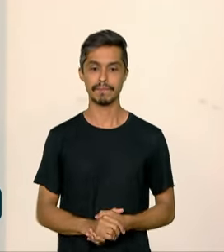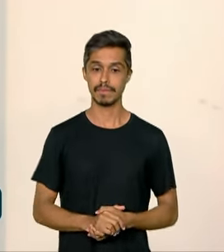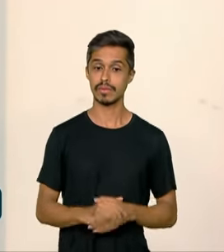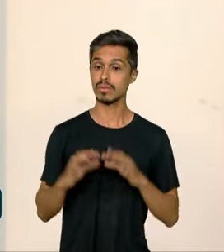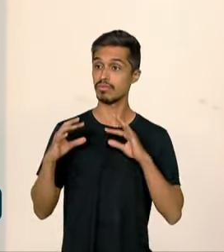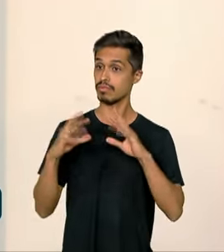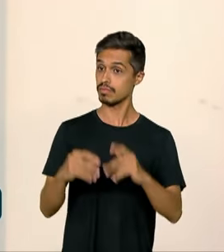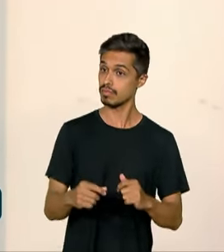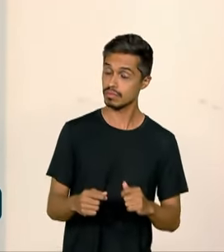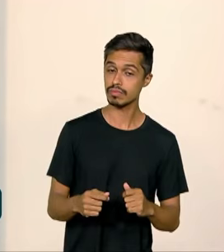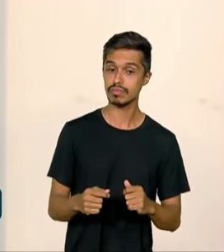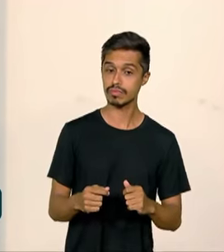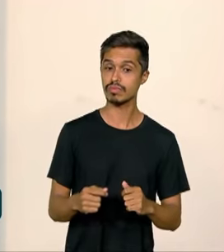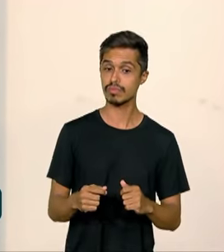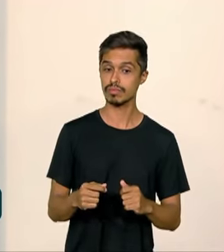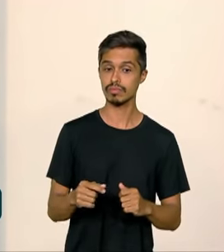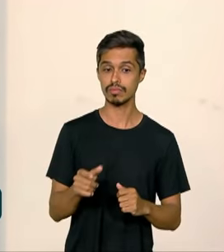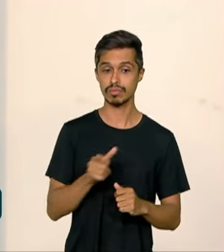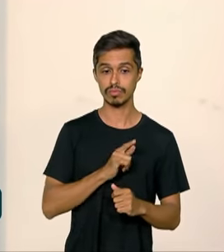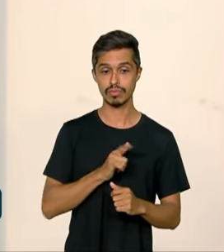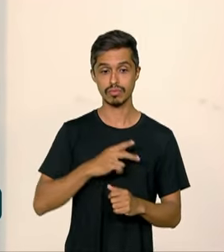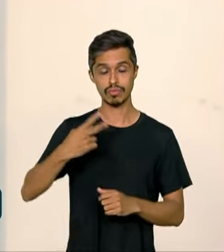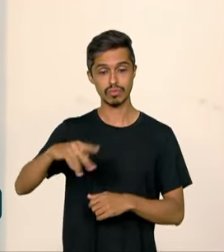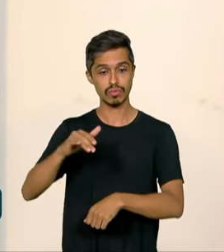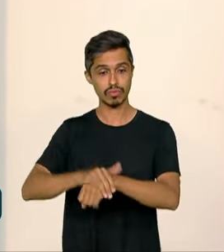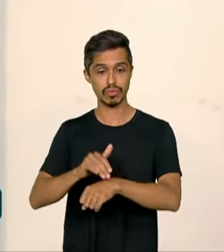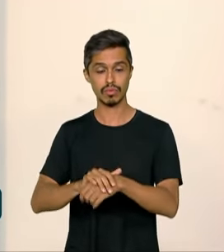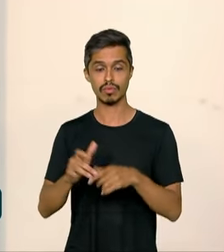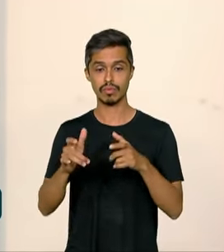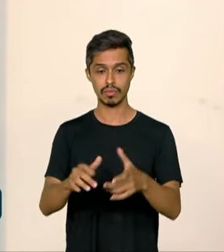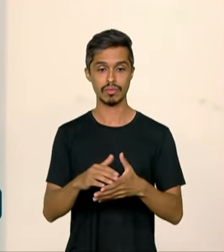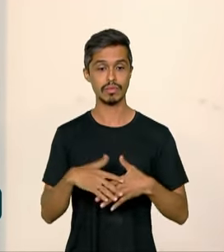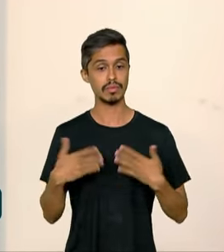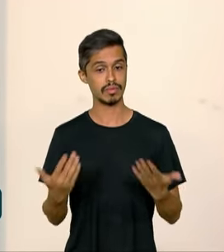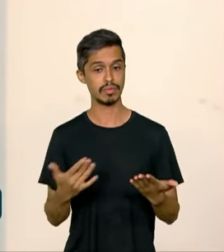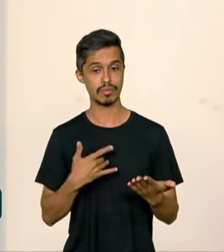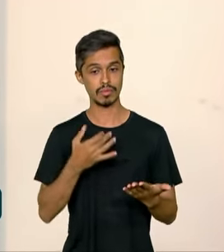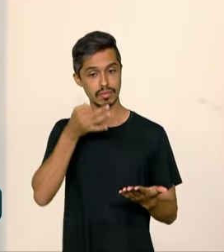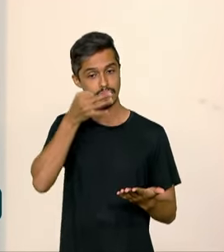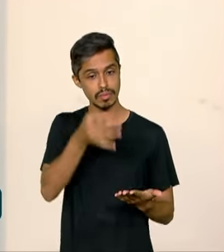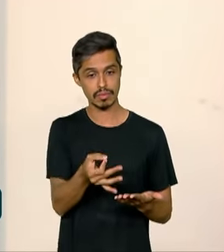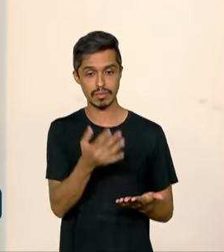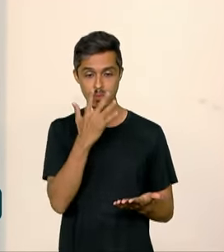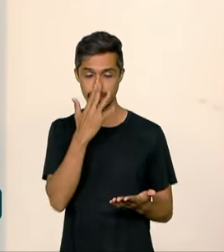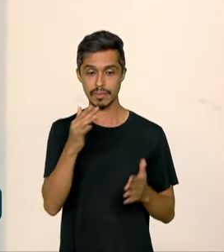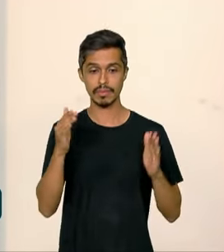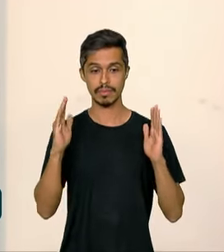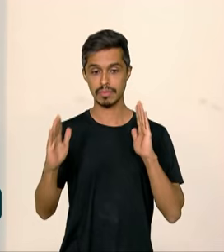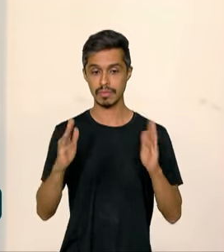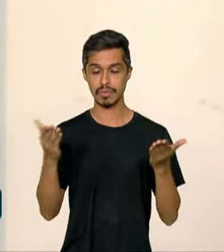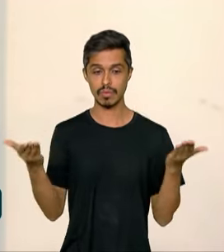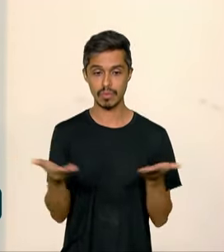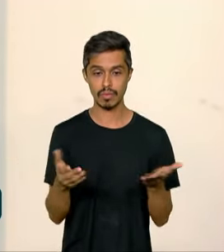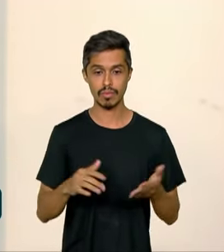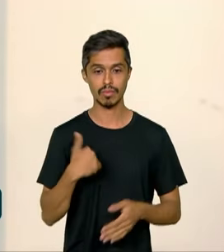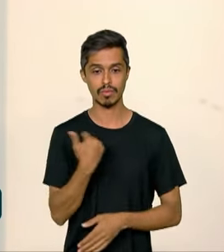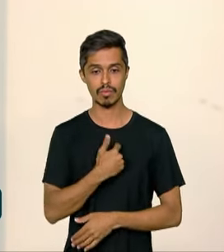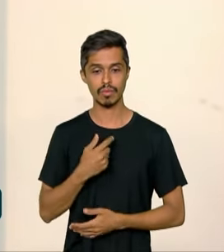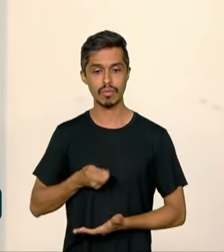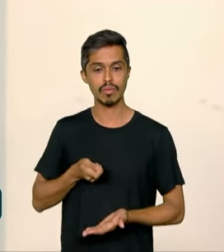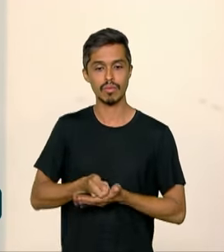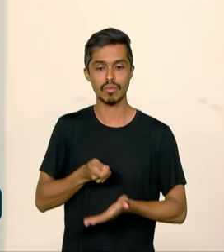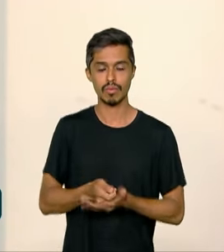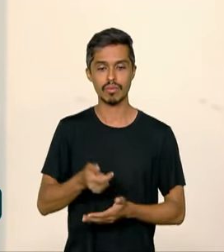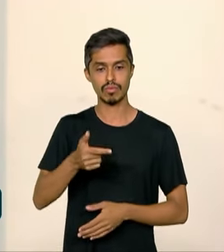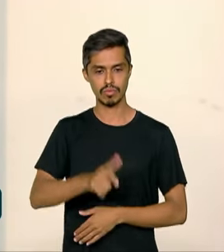todos, que todas, tenham o seu lugar. Então, eu acho que neste momento nós estamos reafirmando o nosso compromisso,